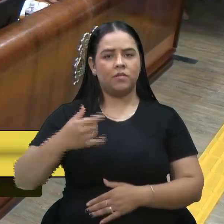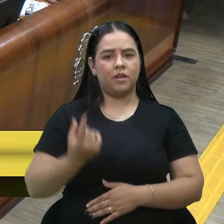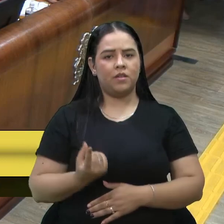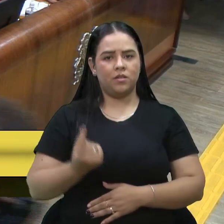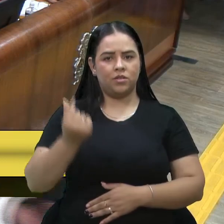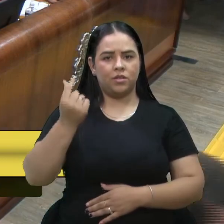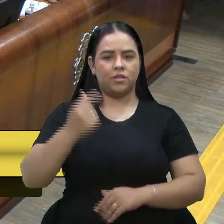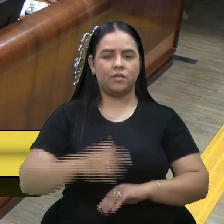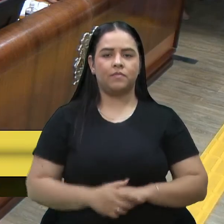em declaração de líder a banca